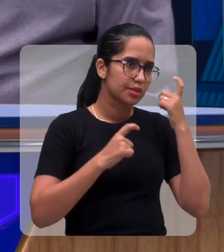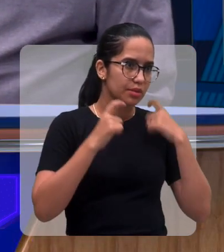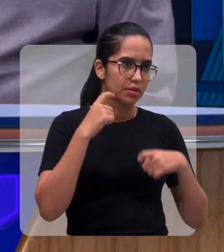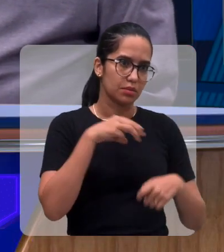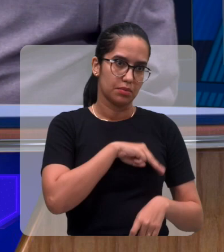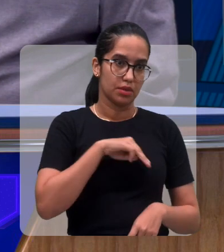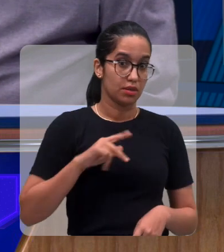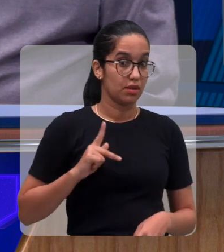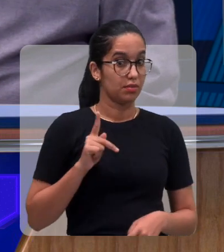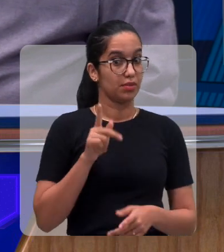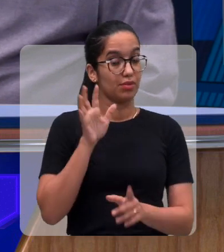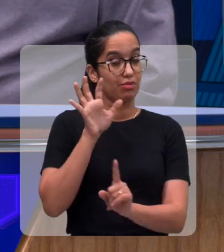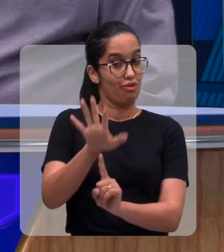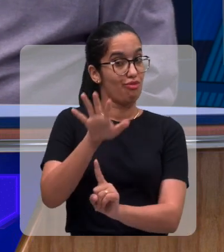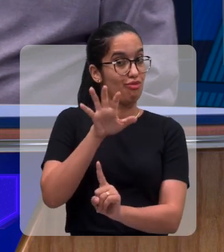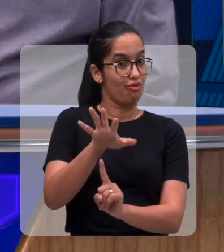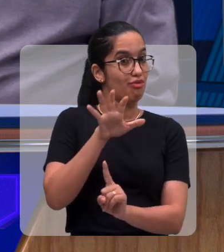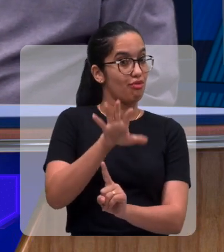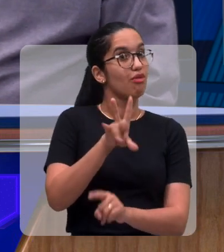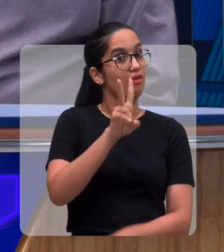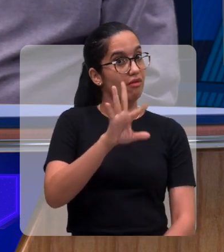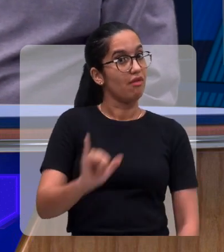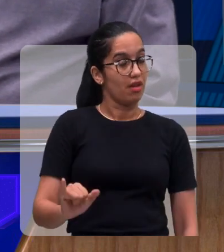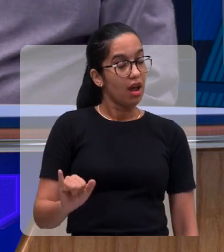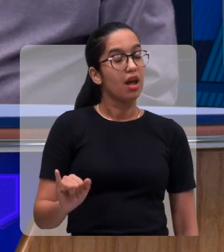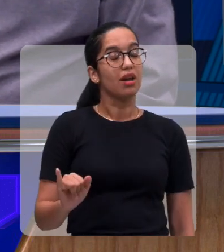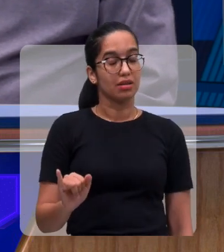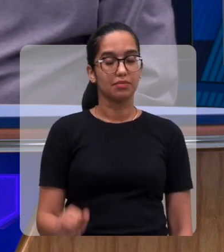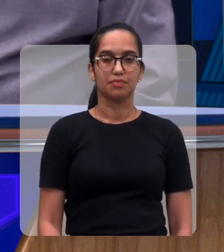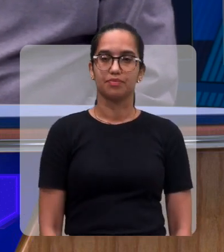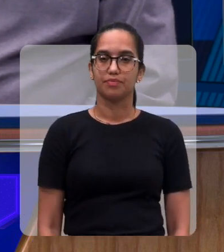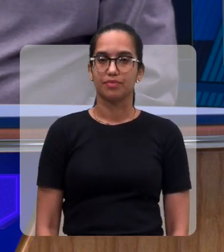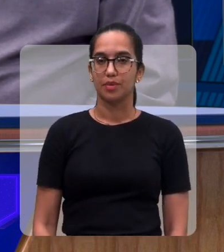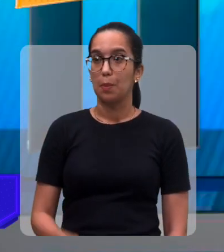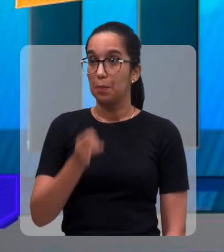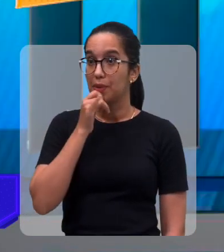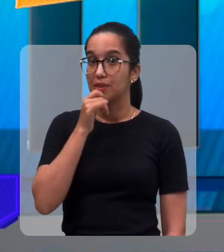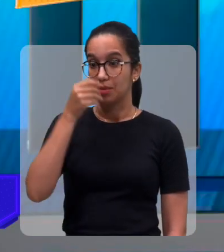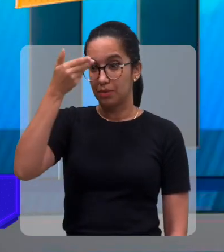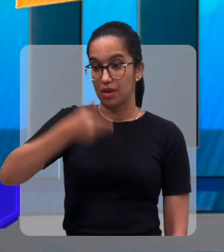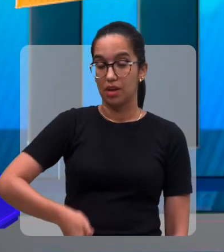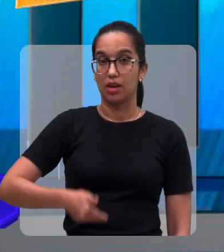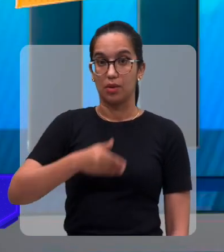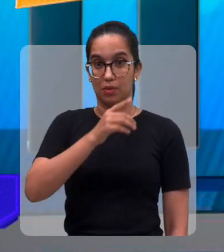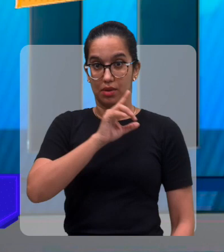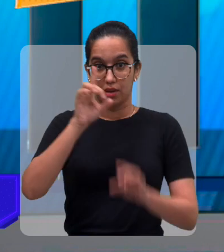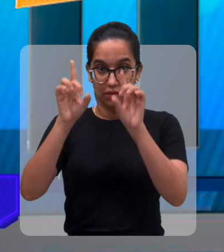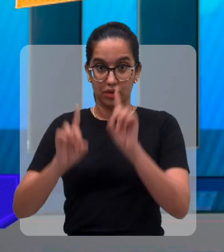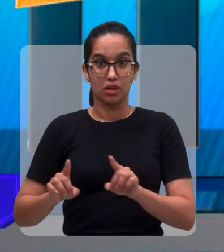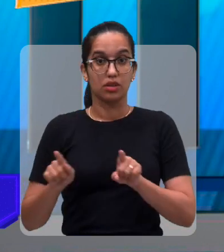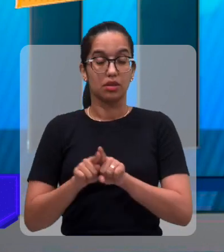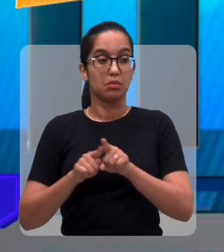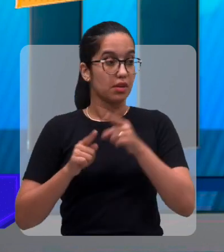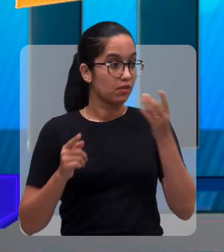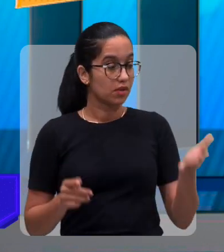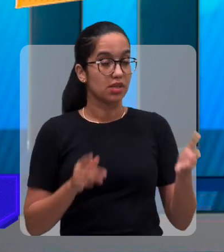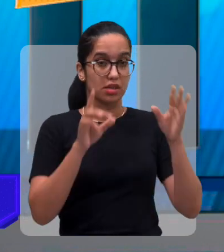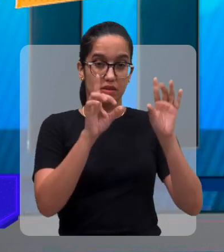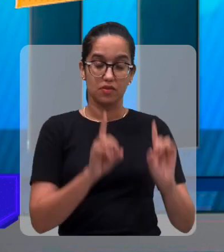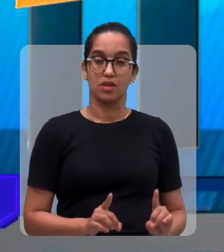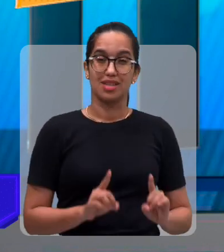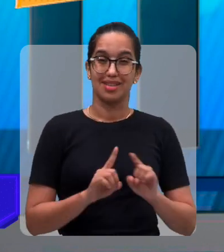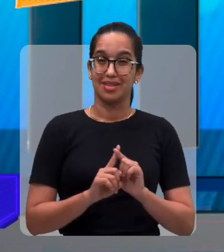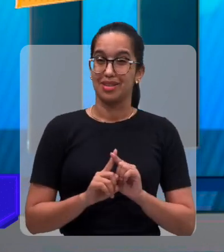Ministério Público tem. vai atrás da pessoa. Se você, eu como pessoa com deficiência, você também, se a gente não